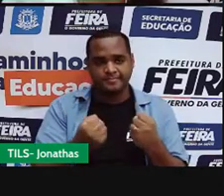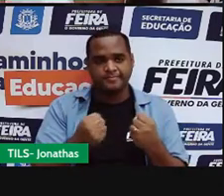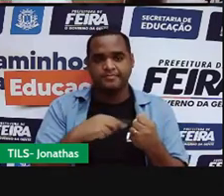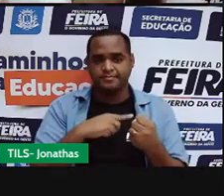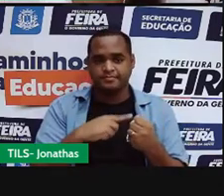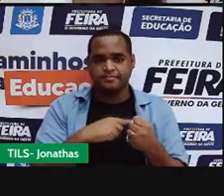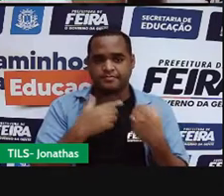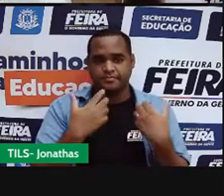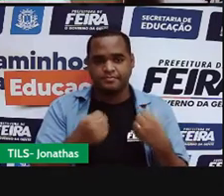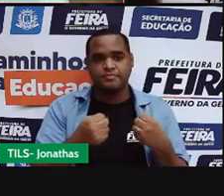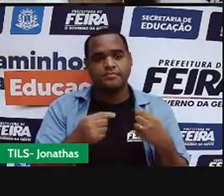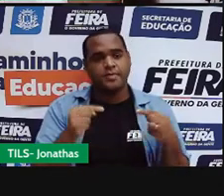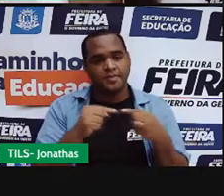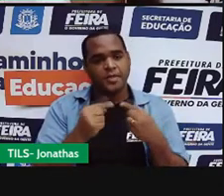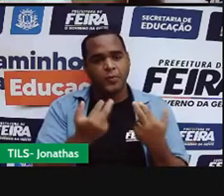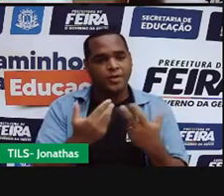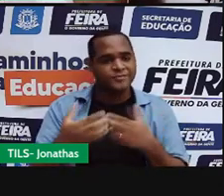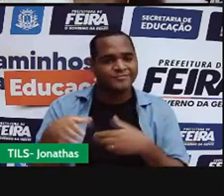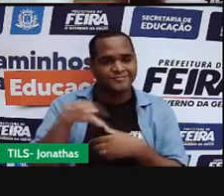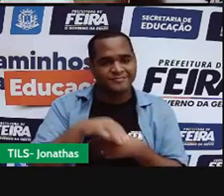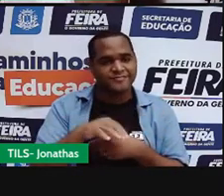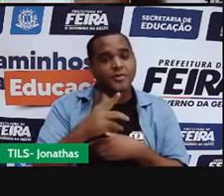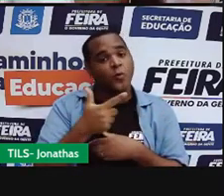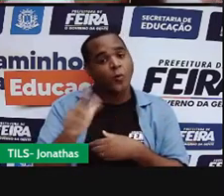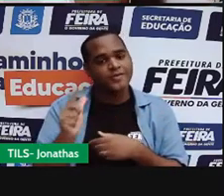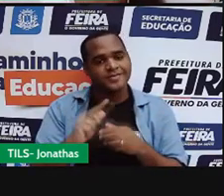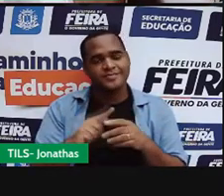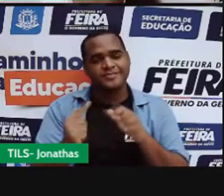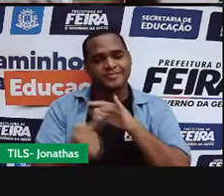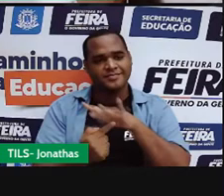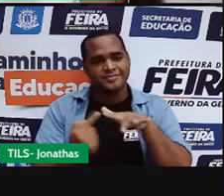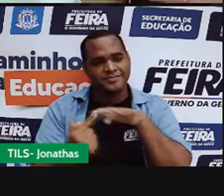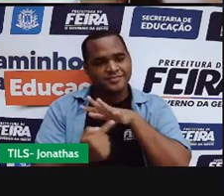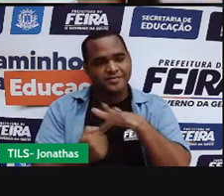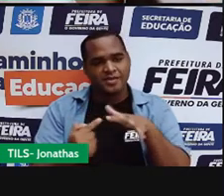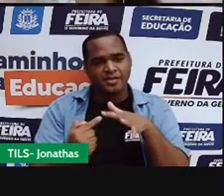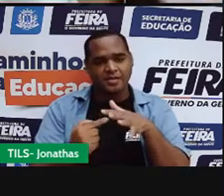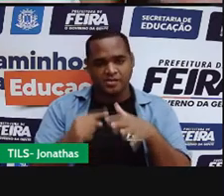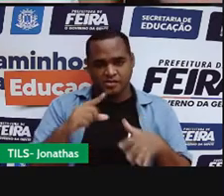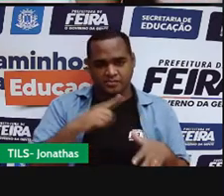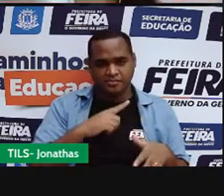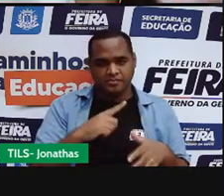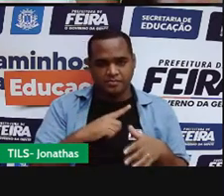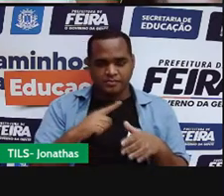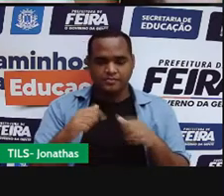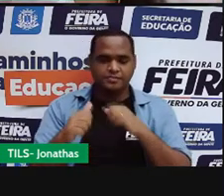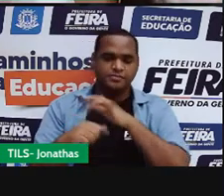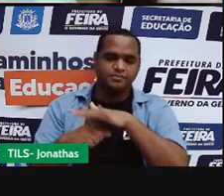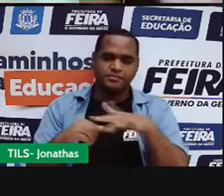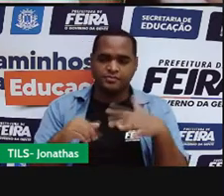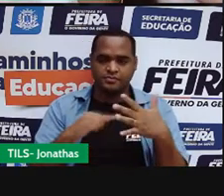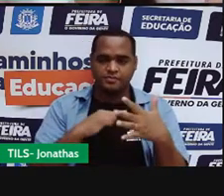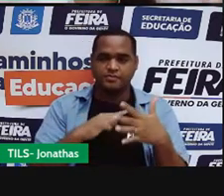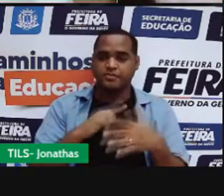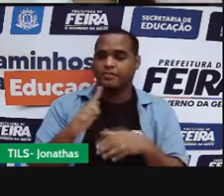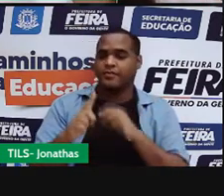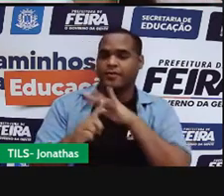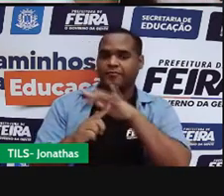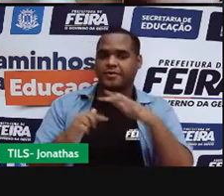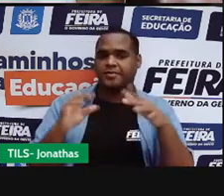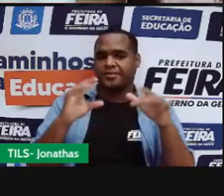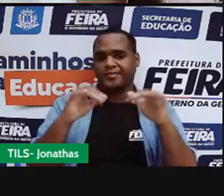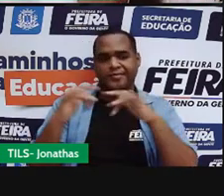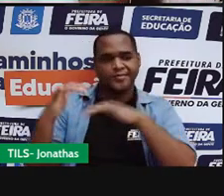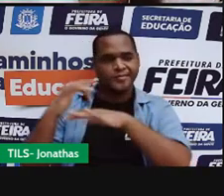tá. E a matéria no estado gasoso, aí sim a gente tem os átomos bem afastados, eles estão muito agitados, estão ali interagindo